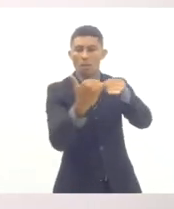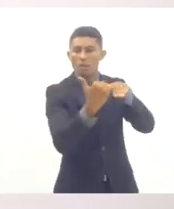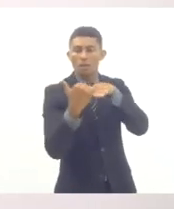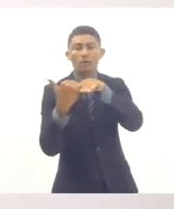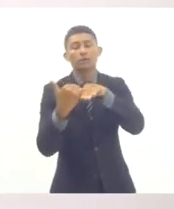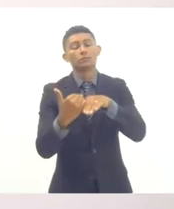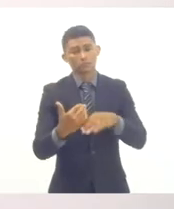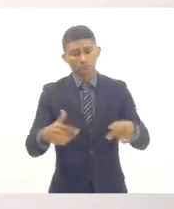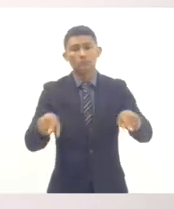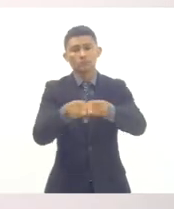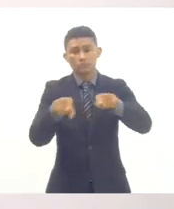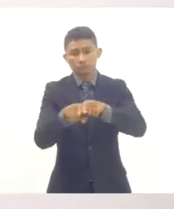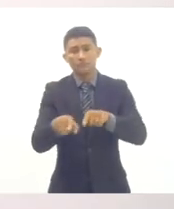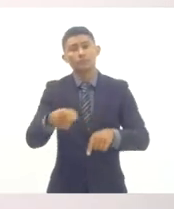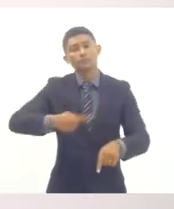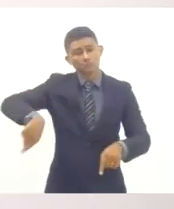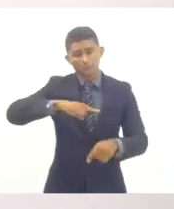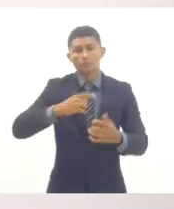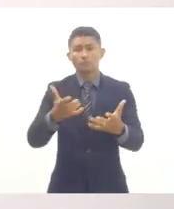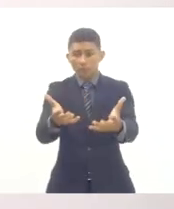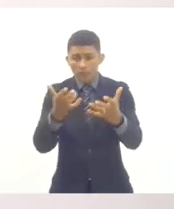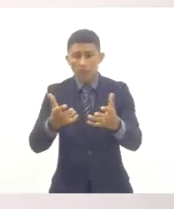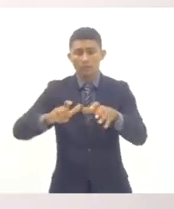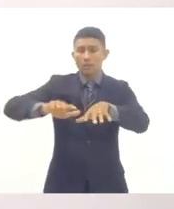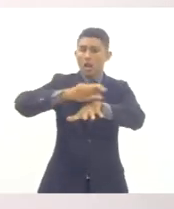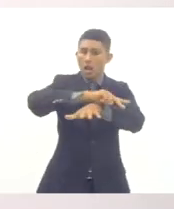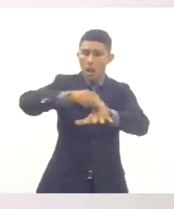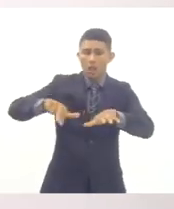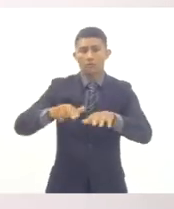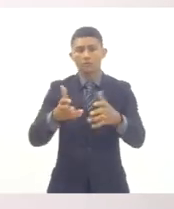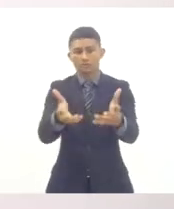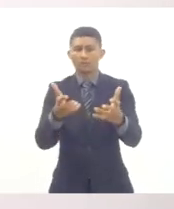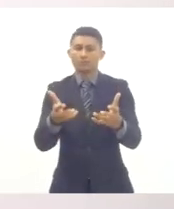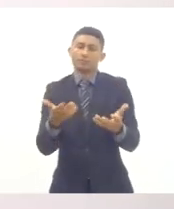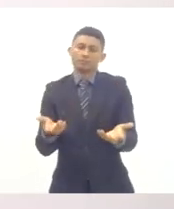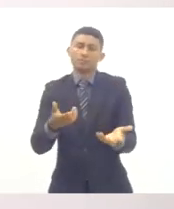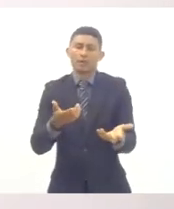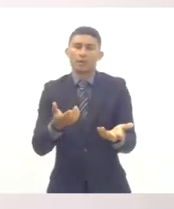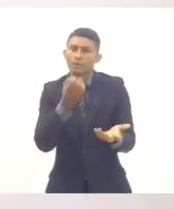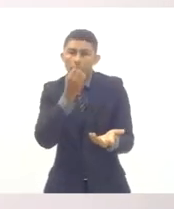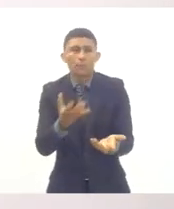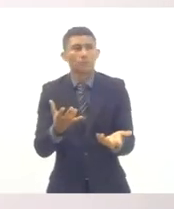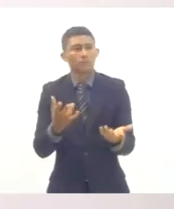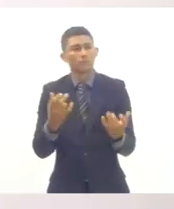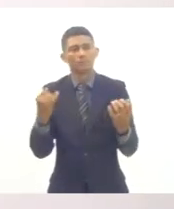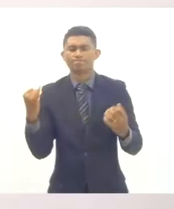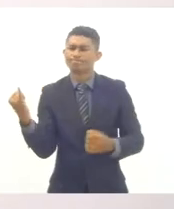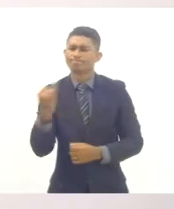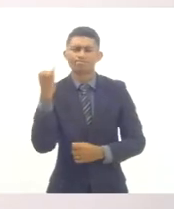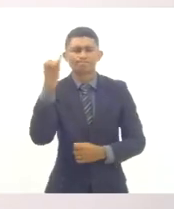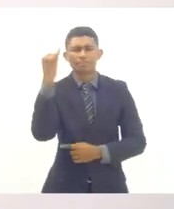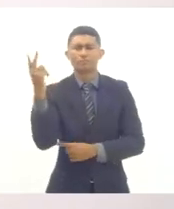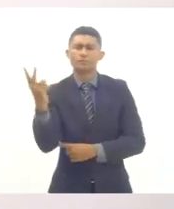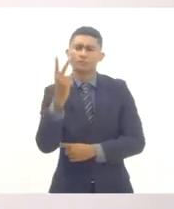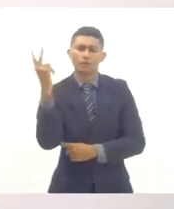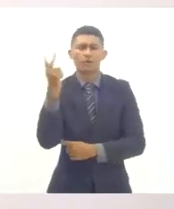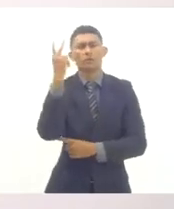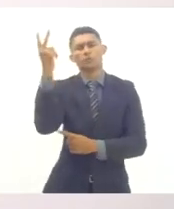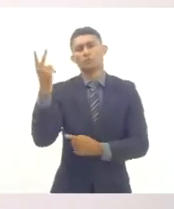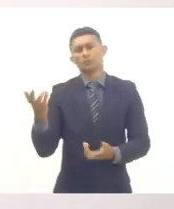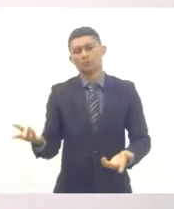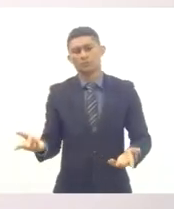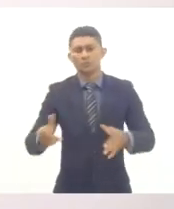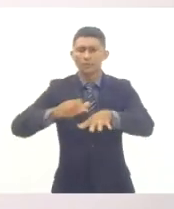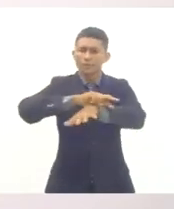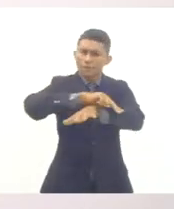Nós queremos a diversidade, e essa diversidade é que é a nossa riqueza, que é a mola propulsor